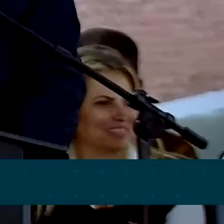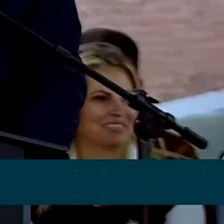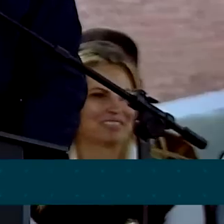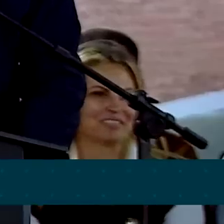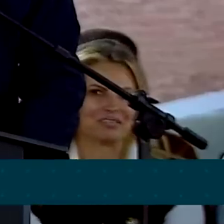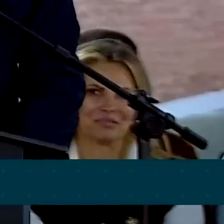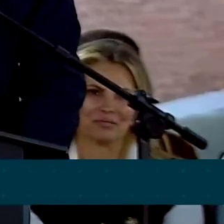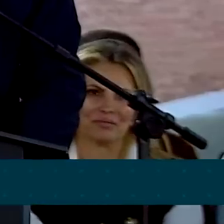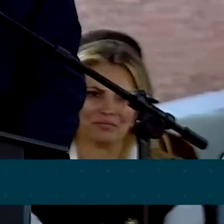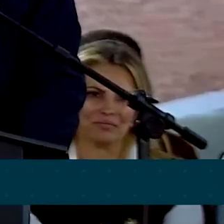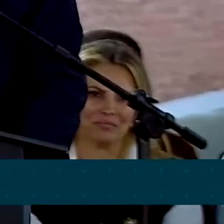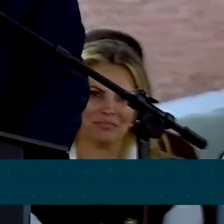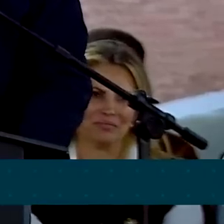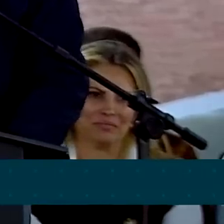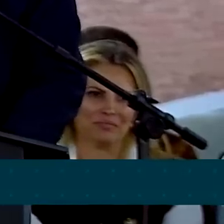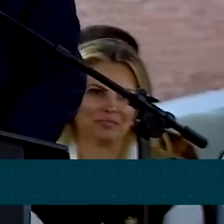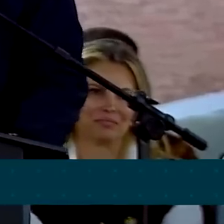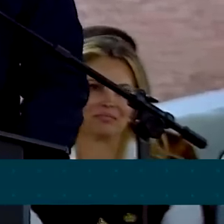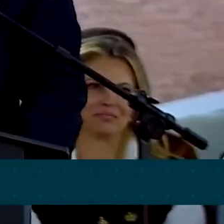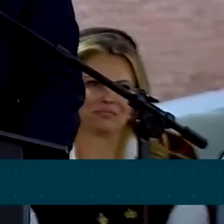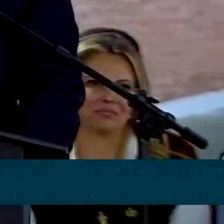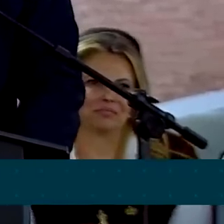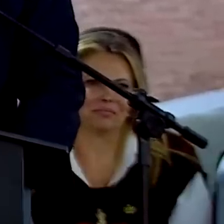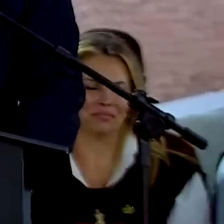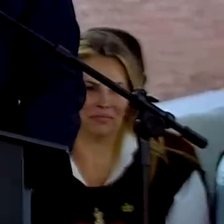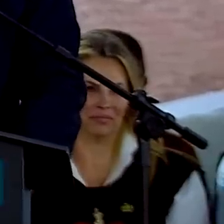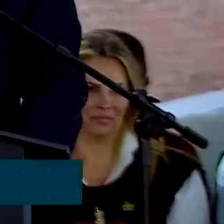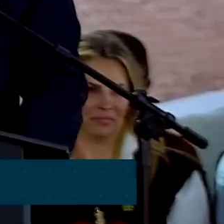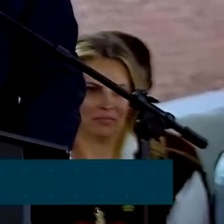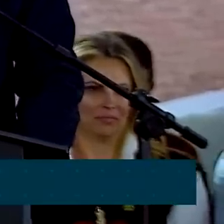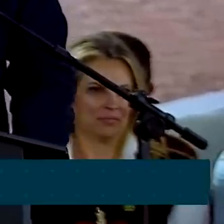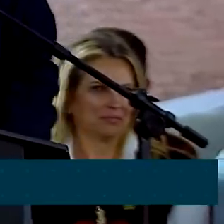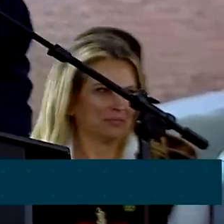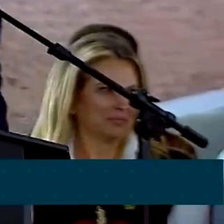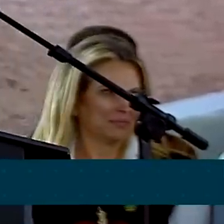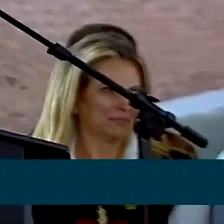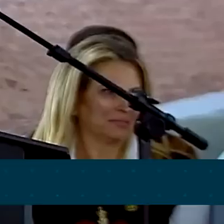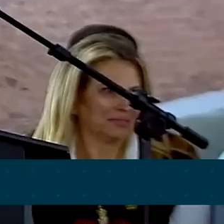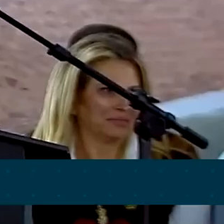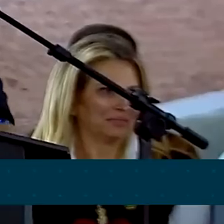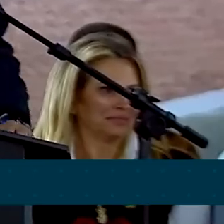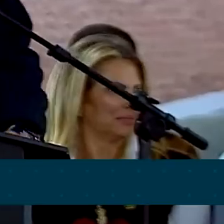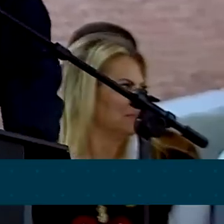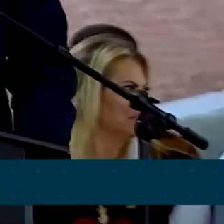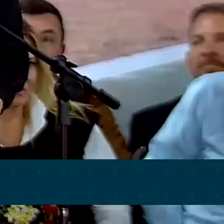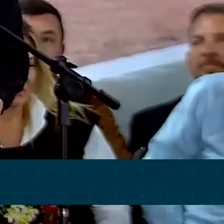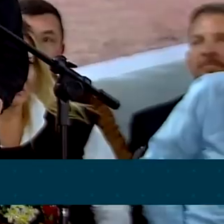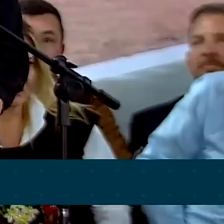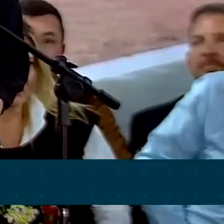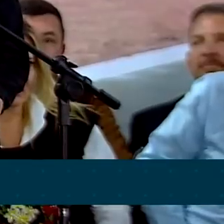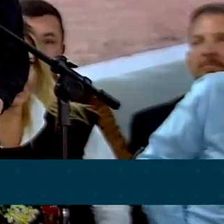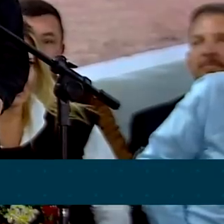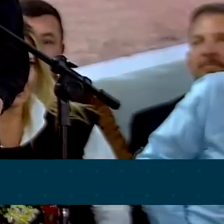a região, vão prover infraestrutura, trazendo geração de riqueza e escoar nossa produção com mais eficiência.